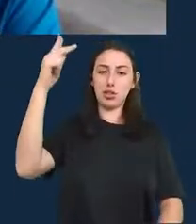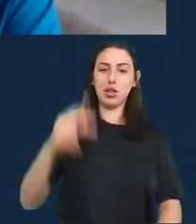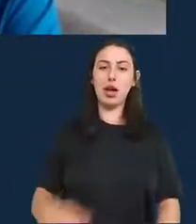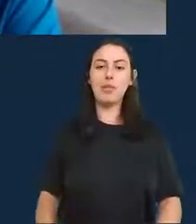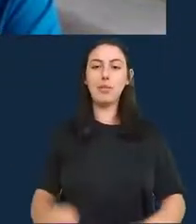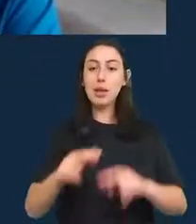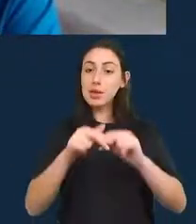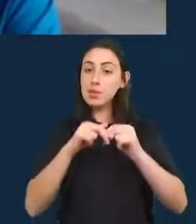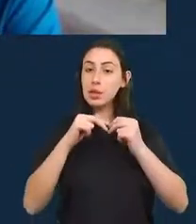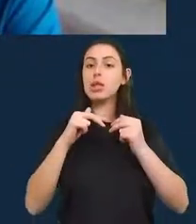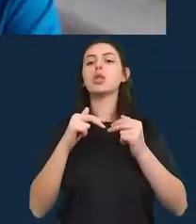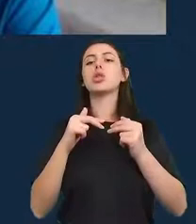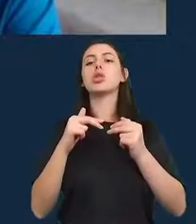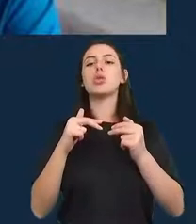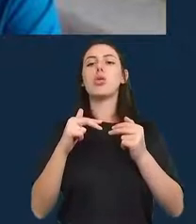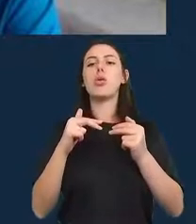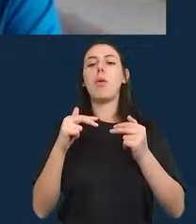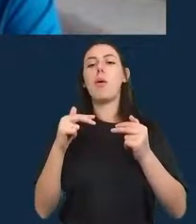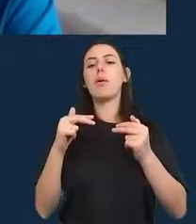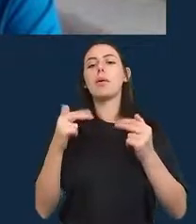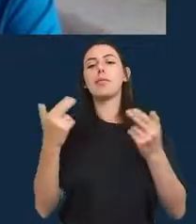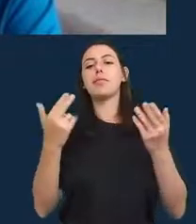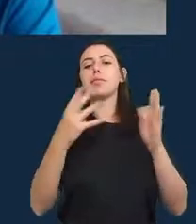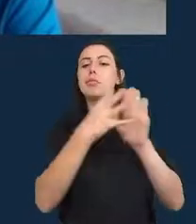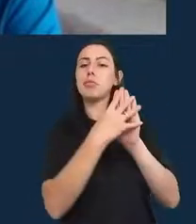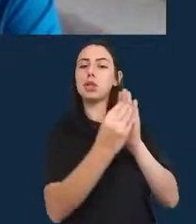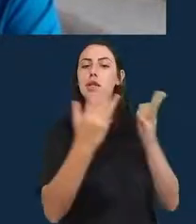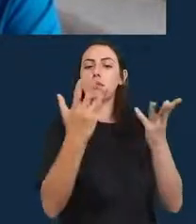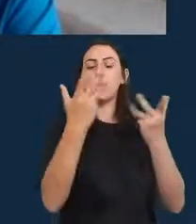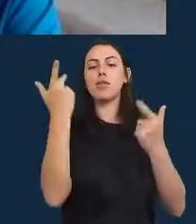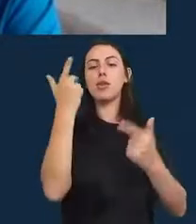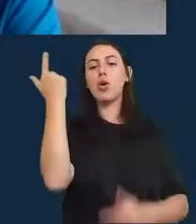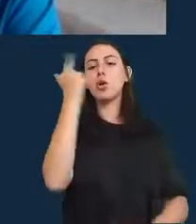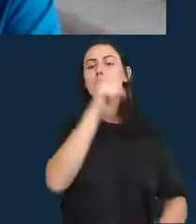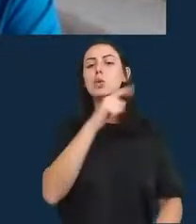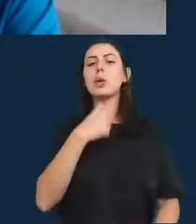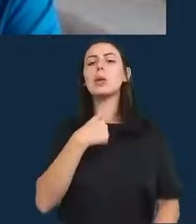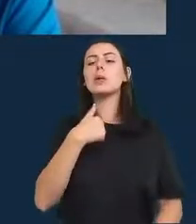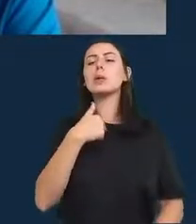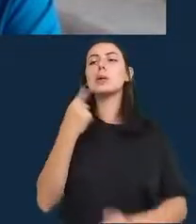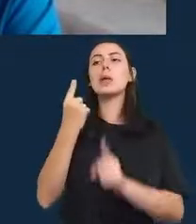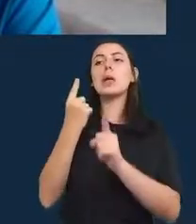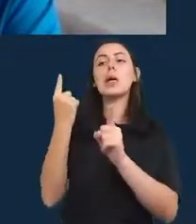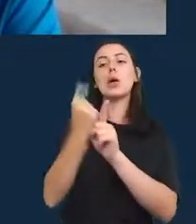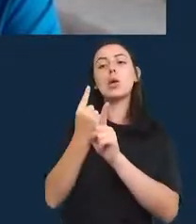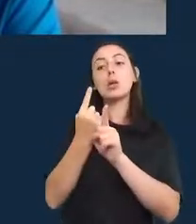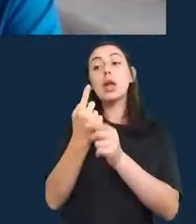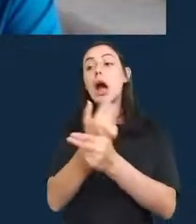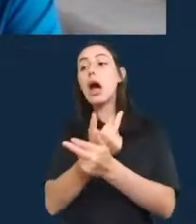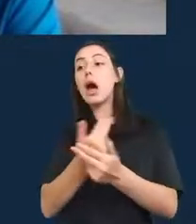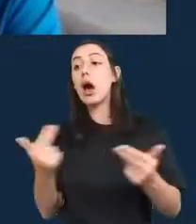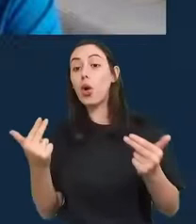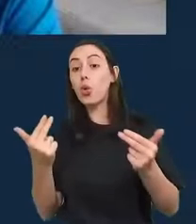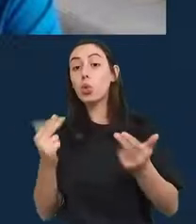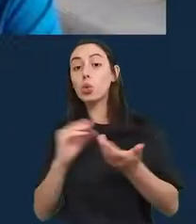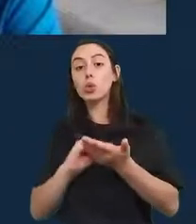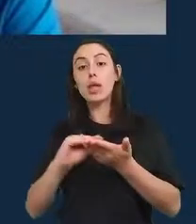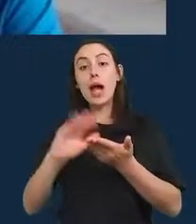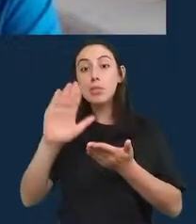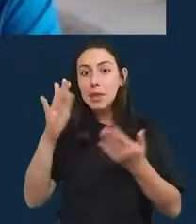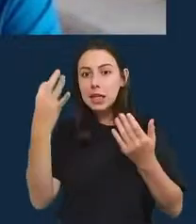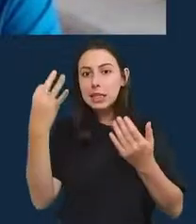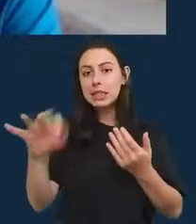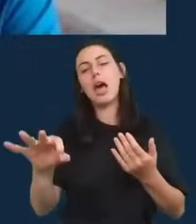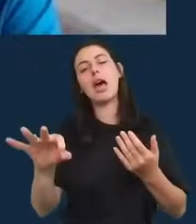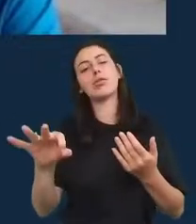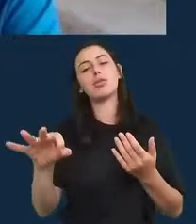consegui incluir todos os países e emitir uma previsão para todos os países. Para alguns países havia muita incerteza. E